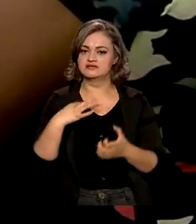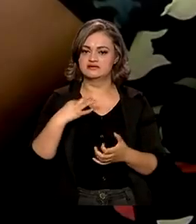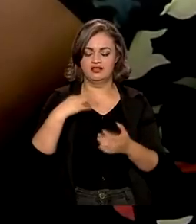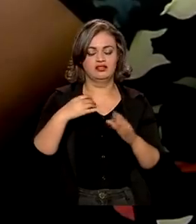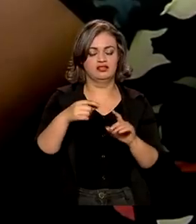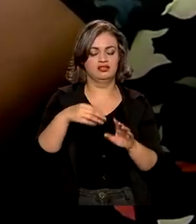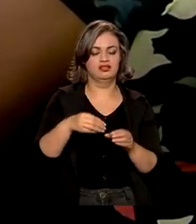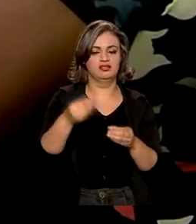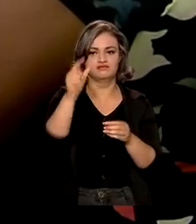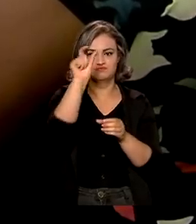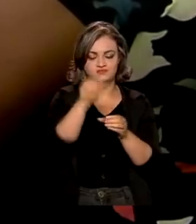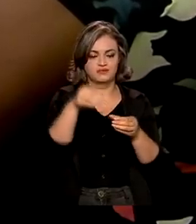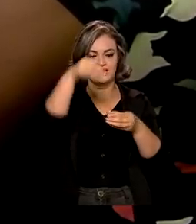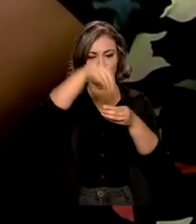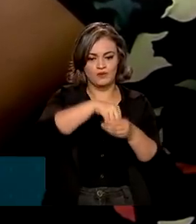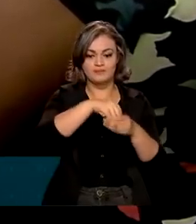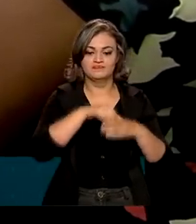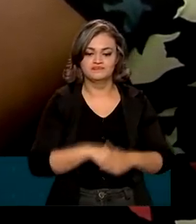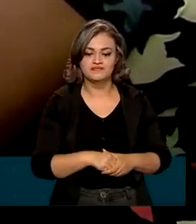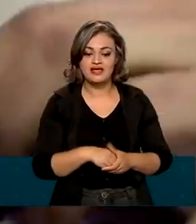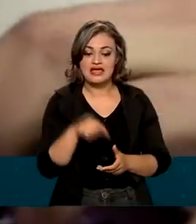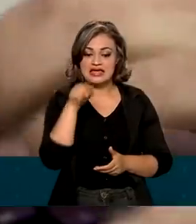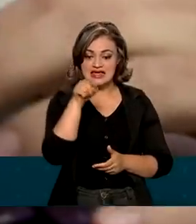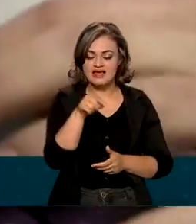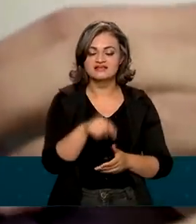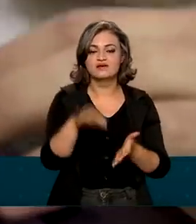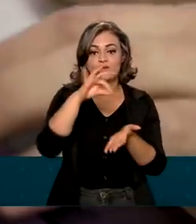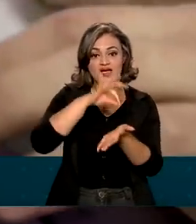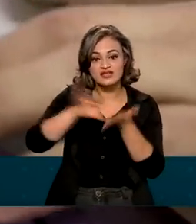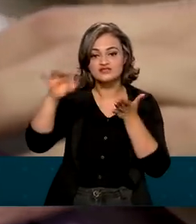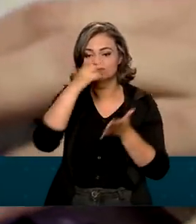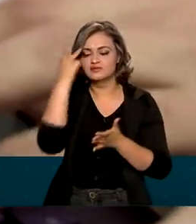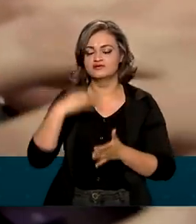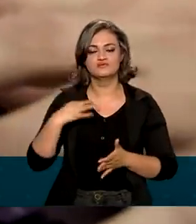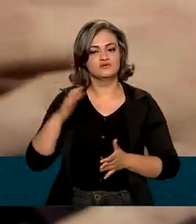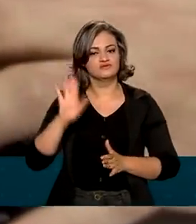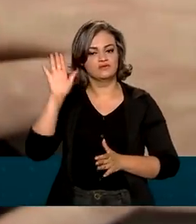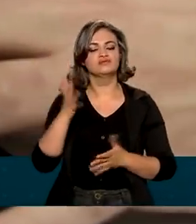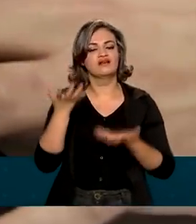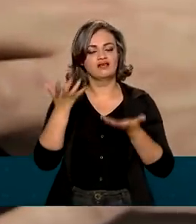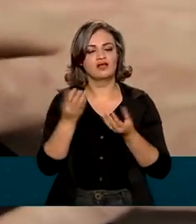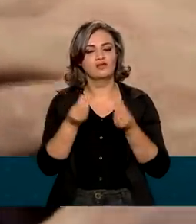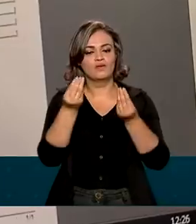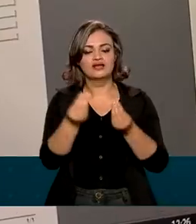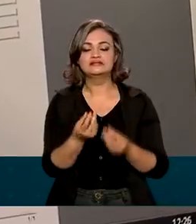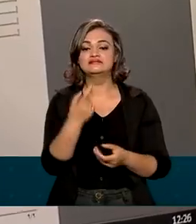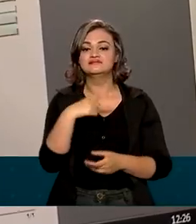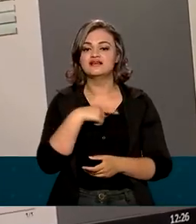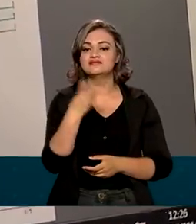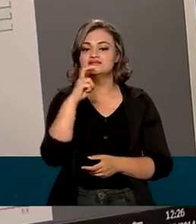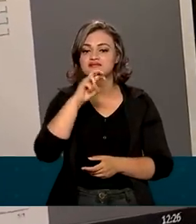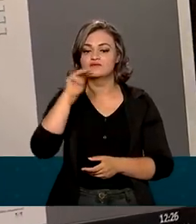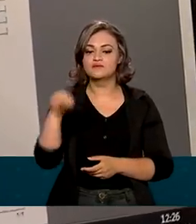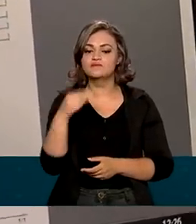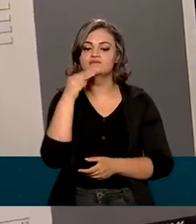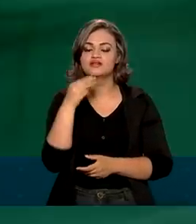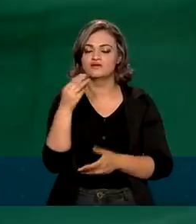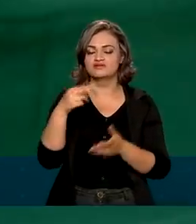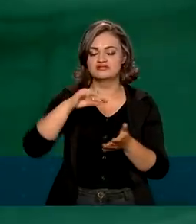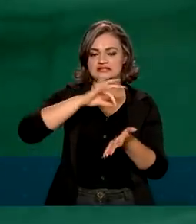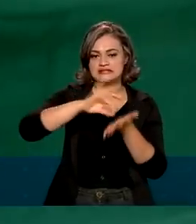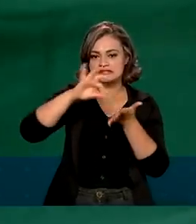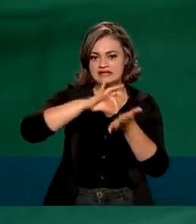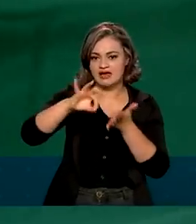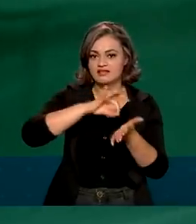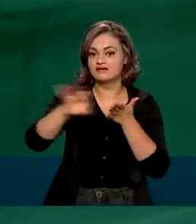O Redome é o terceiro maior registro de doadores voluntários do mundo, com cerca de 5,4 milhões de cadastros,